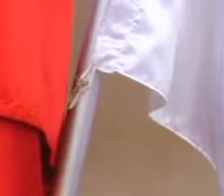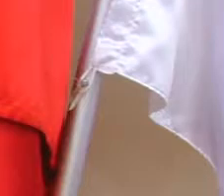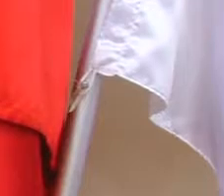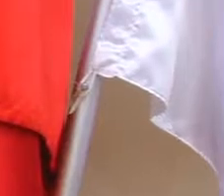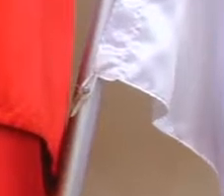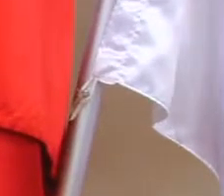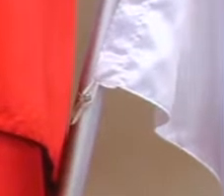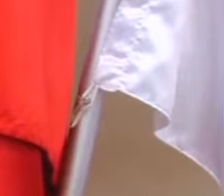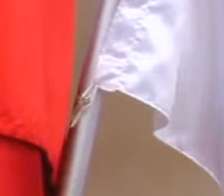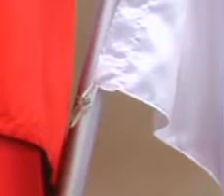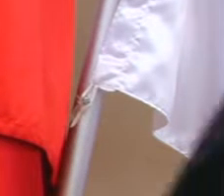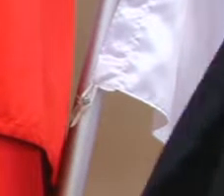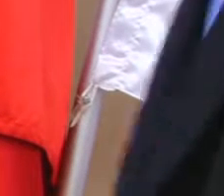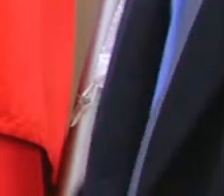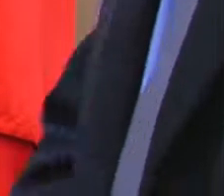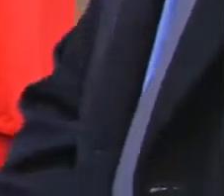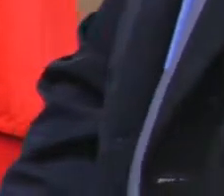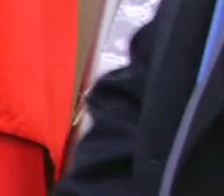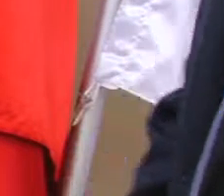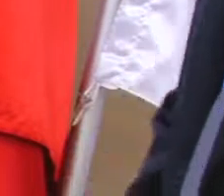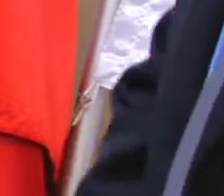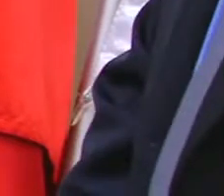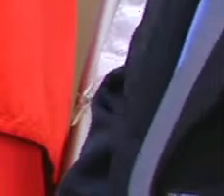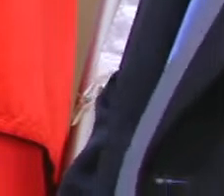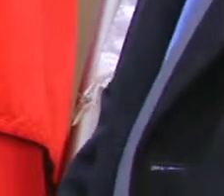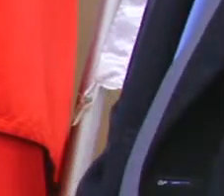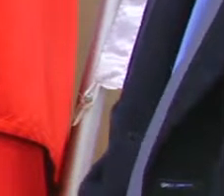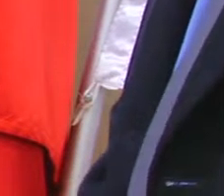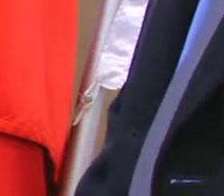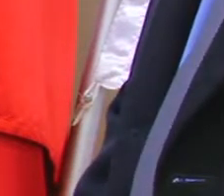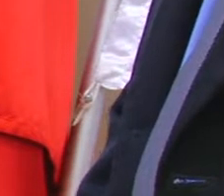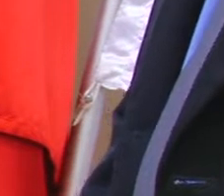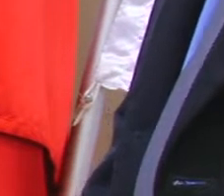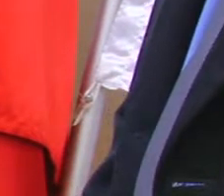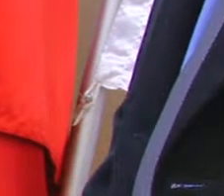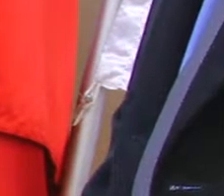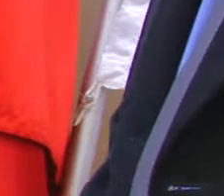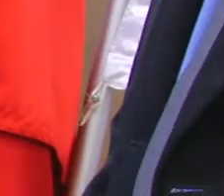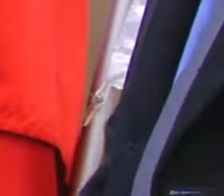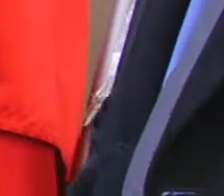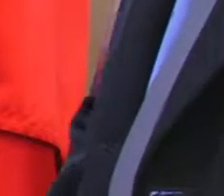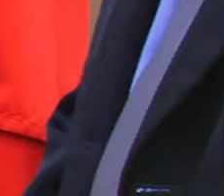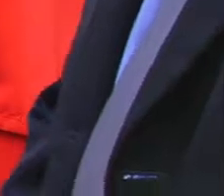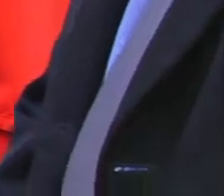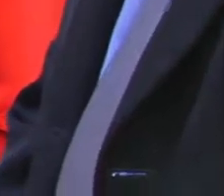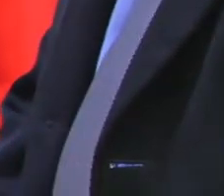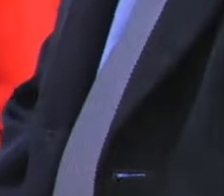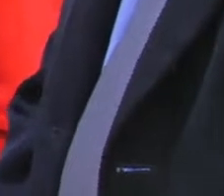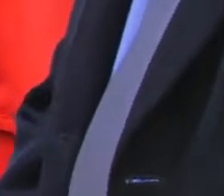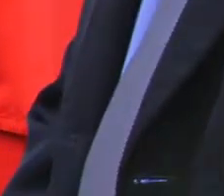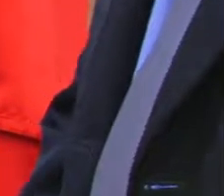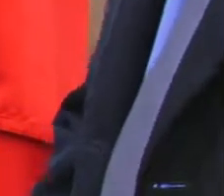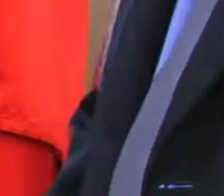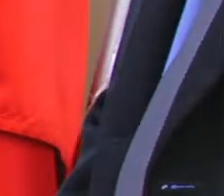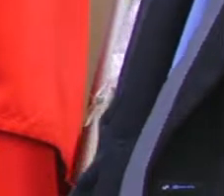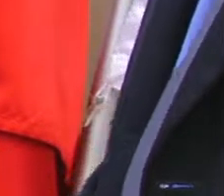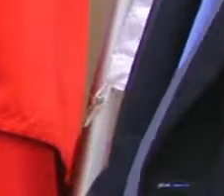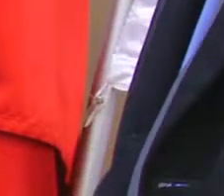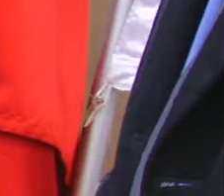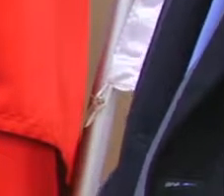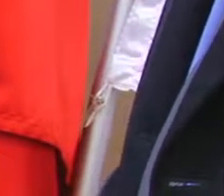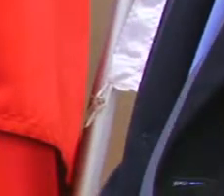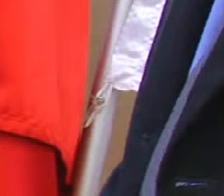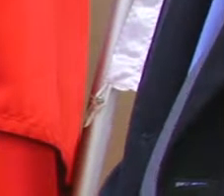aqui ao meu lado. E ele é autor do requerimento que solicita aí um mutirão contra a dengue lá no bairro Quarta Linha. Como é que está essa